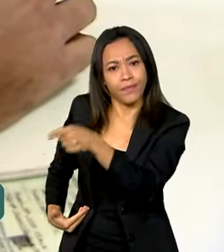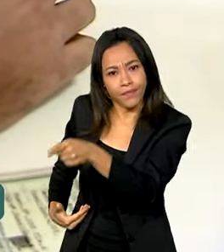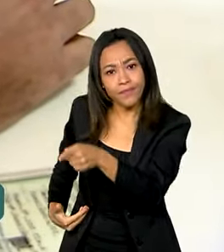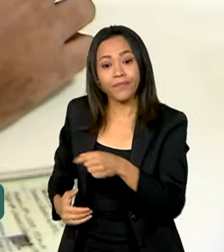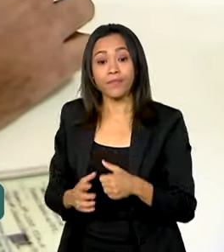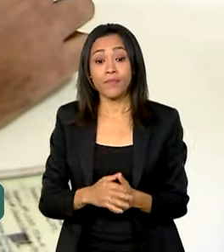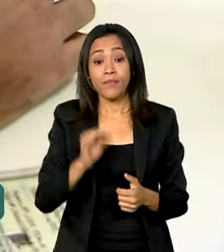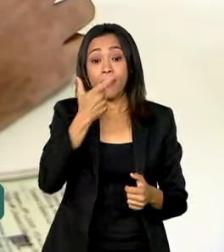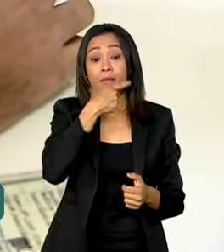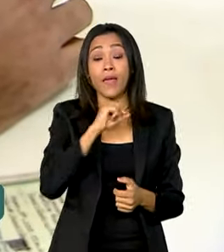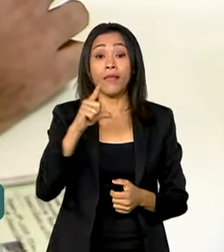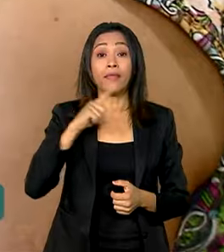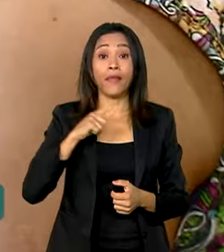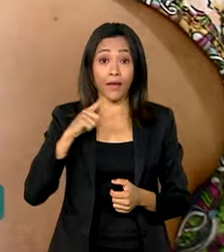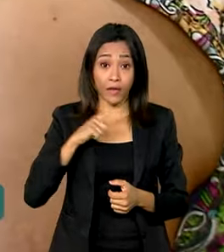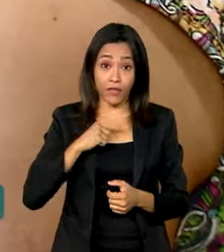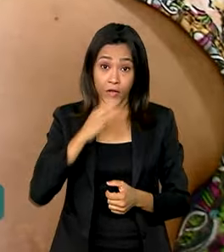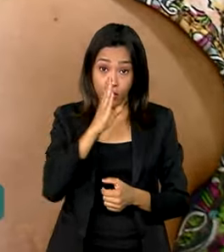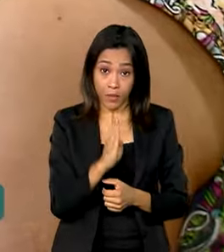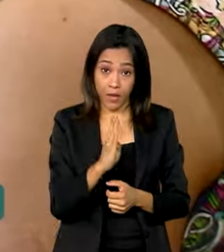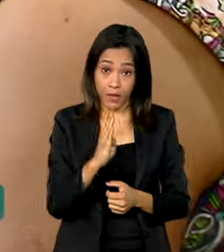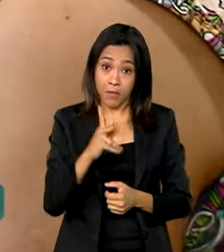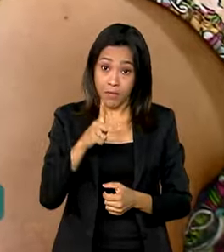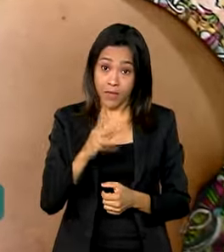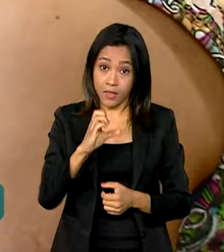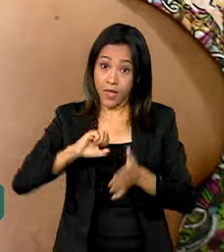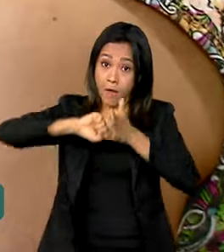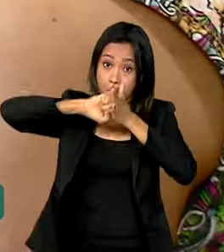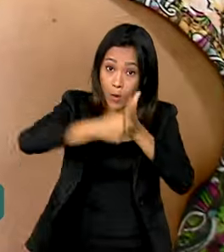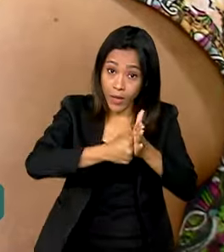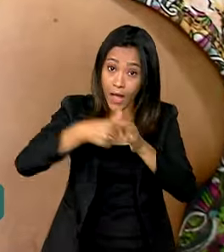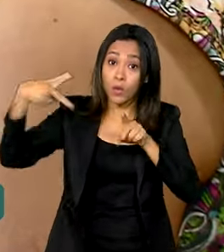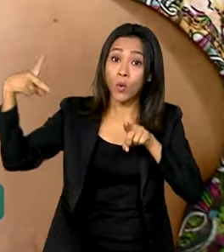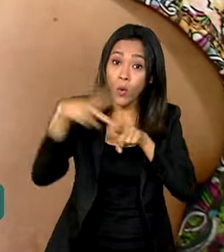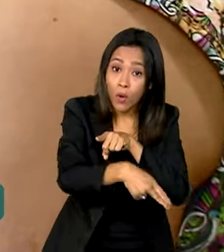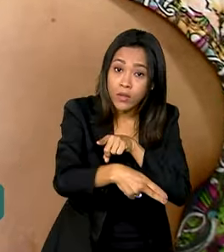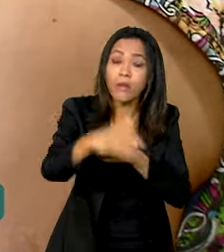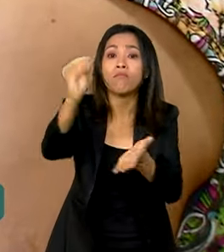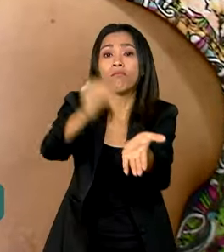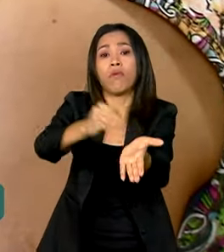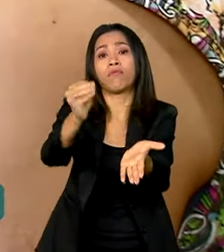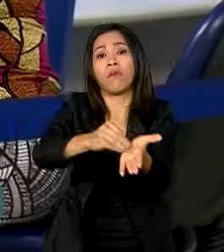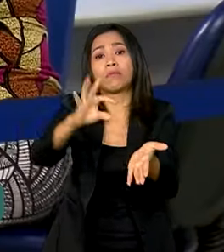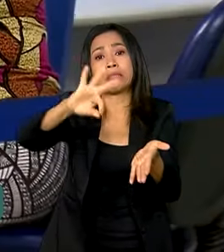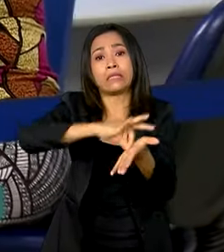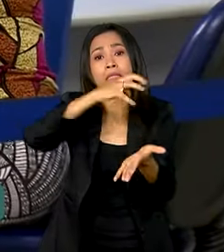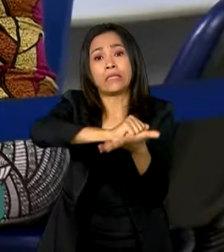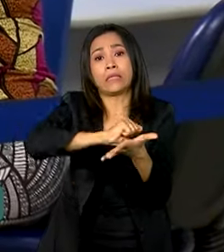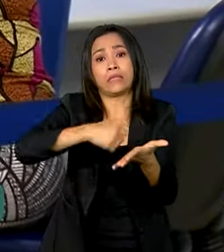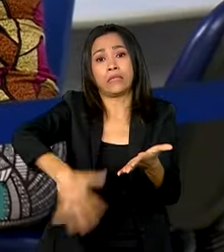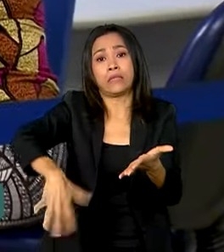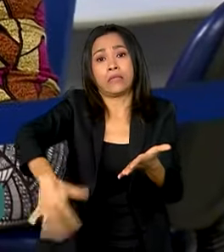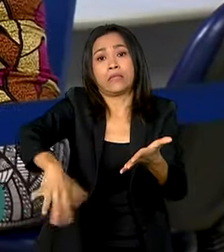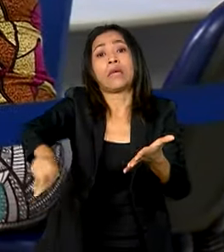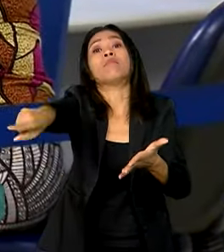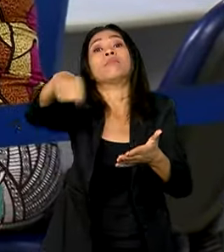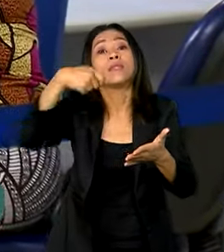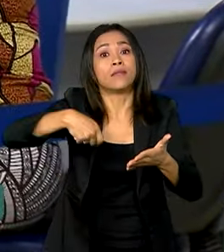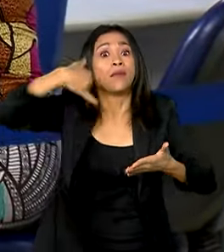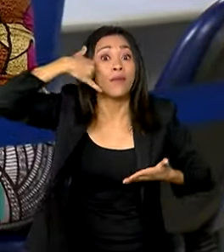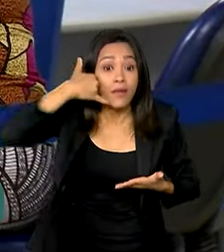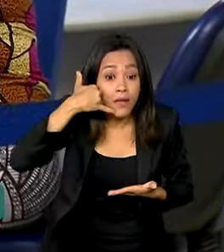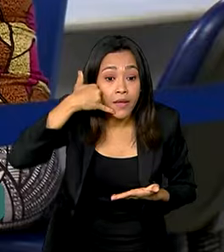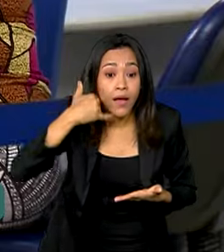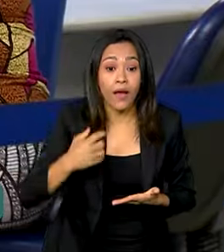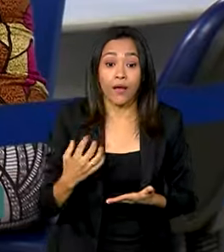benefício de prestação continuada bloqueado por falta de inscrição no Cadastro Único, deve ligar no